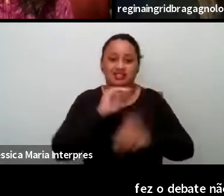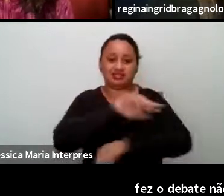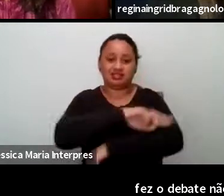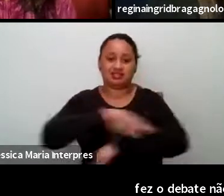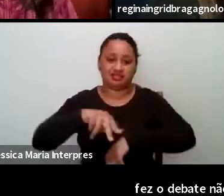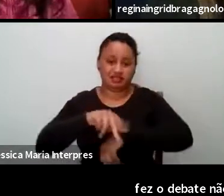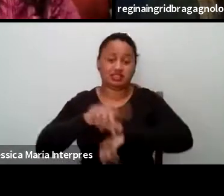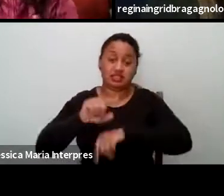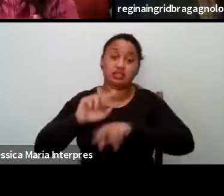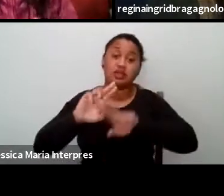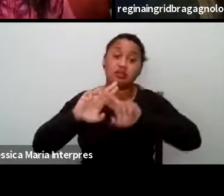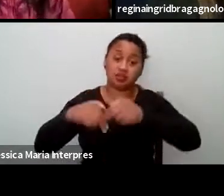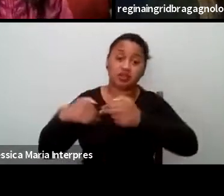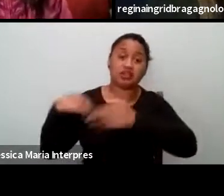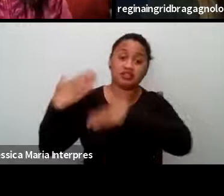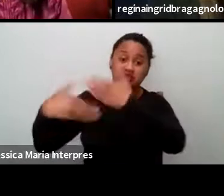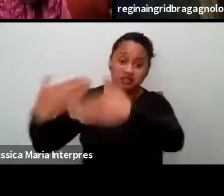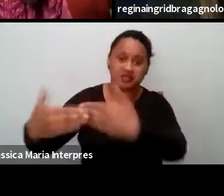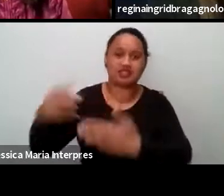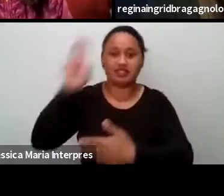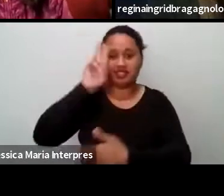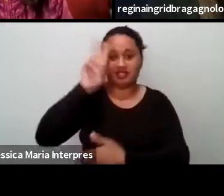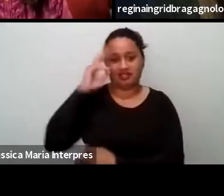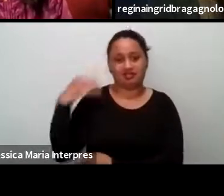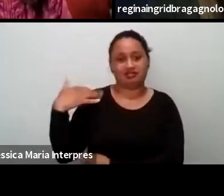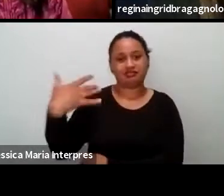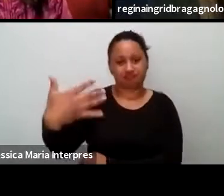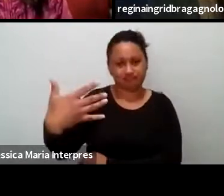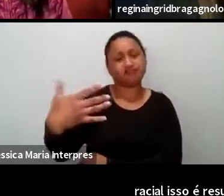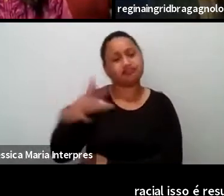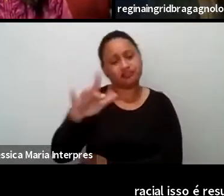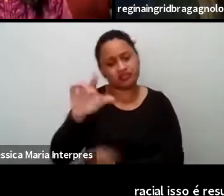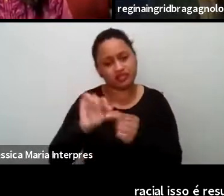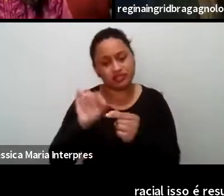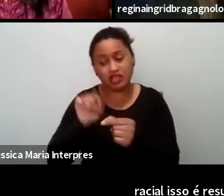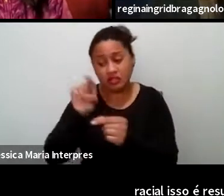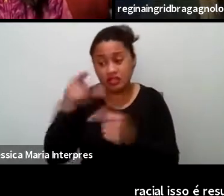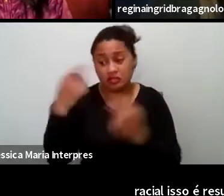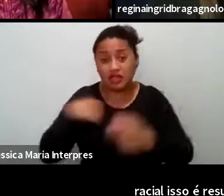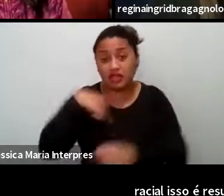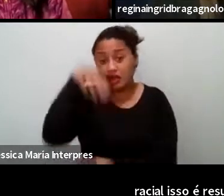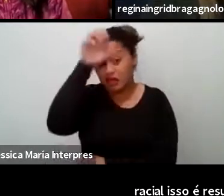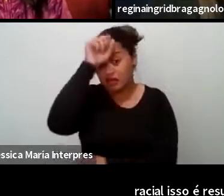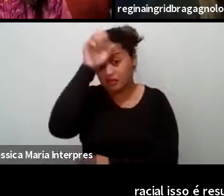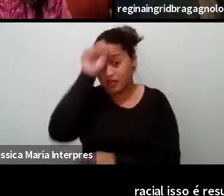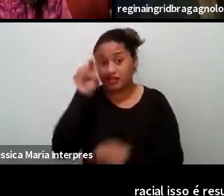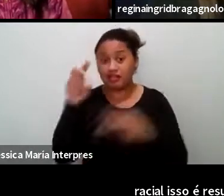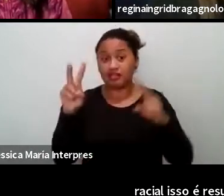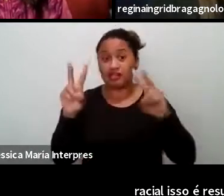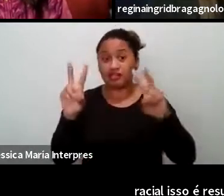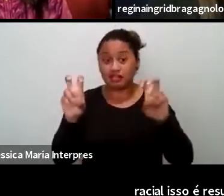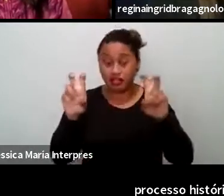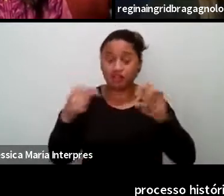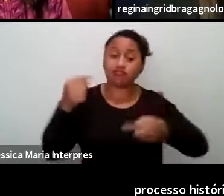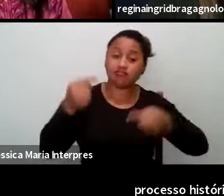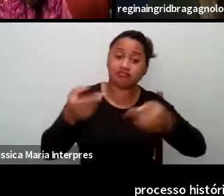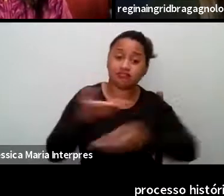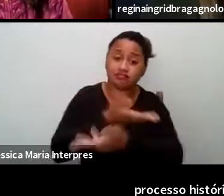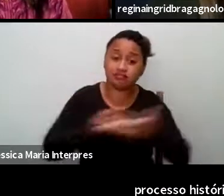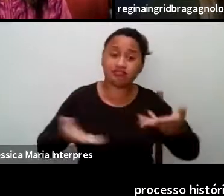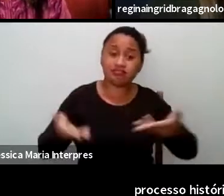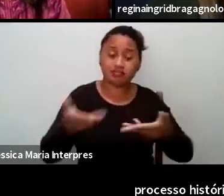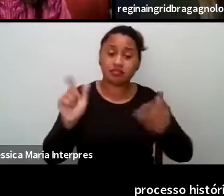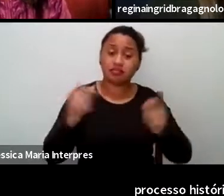um processo histórico, e isso te provoca a ter que aprender sobre isso, sobre essas relações, pra poder dialogar, então,